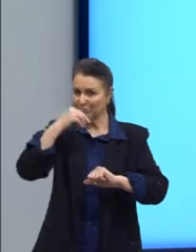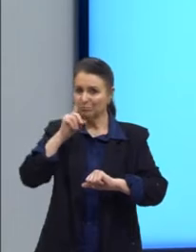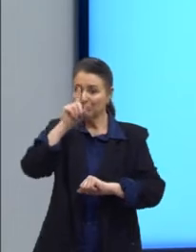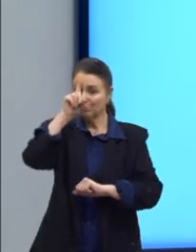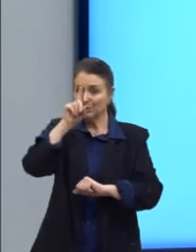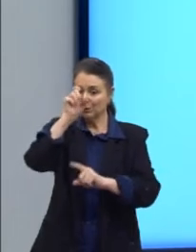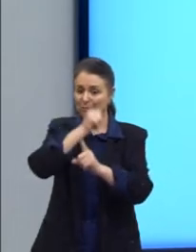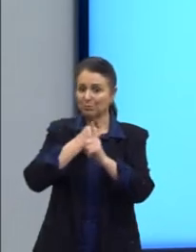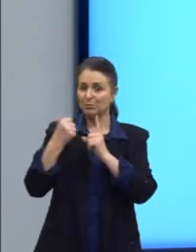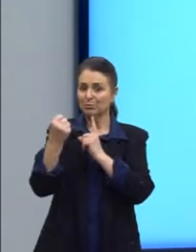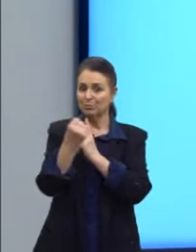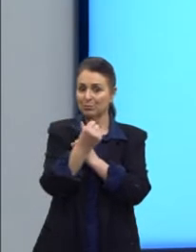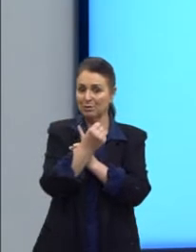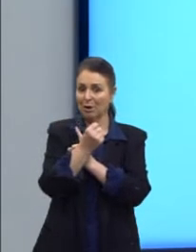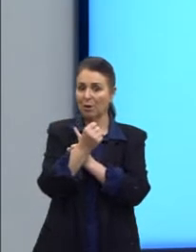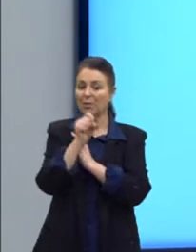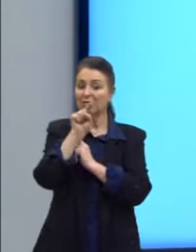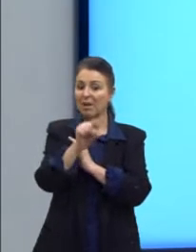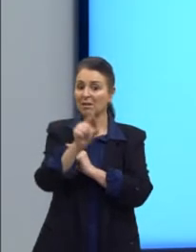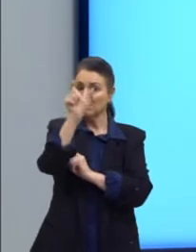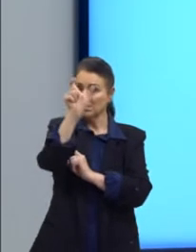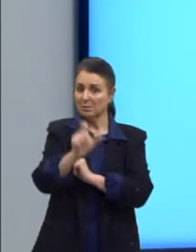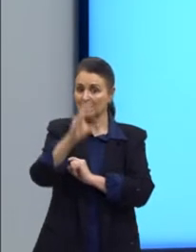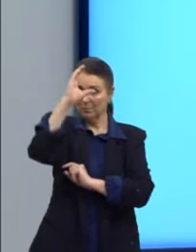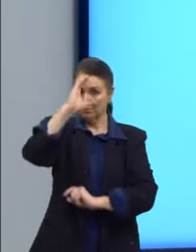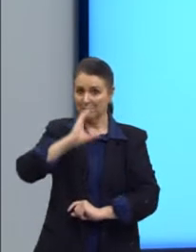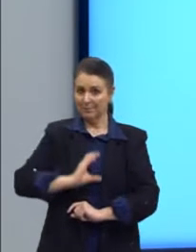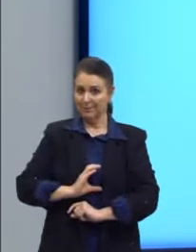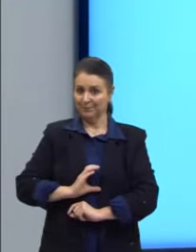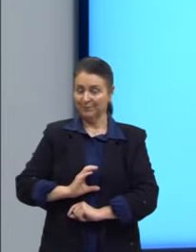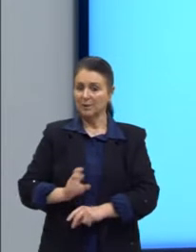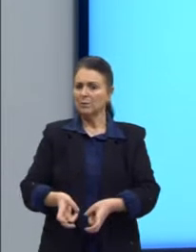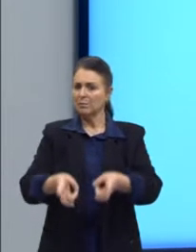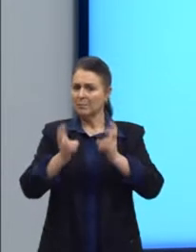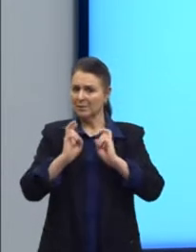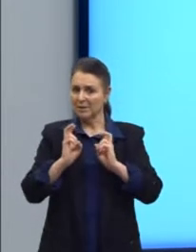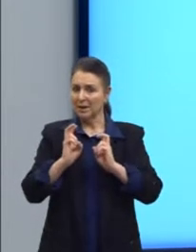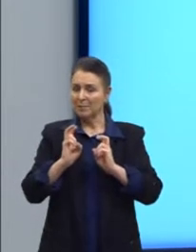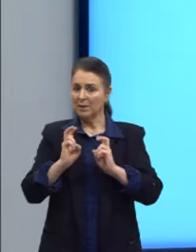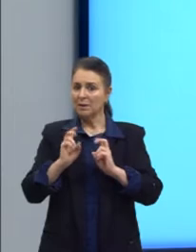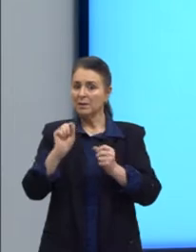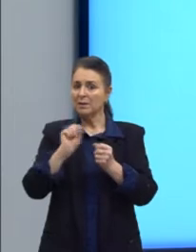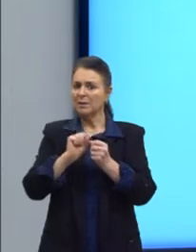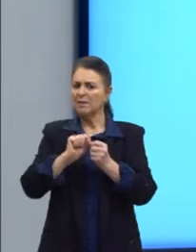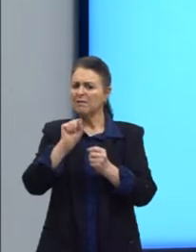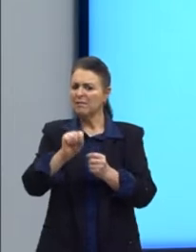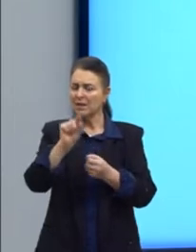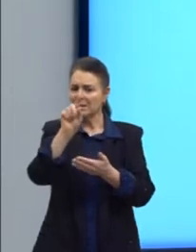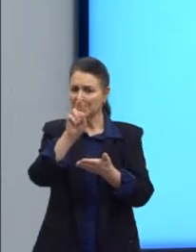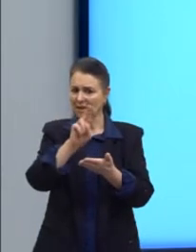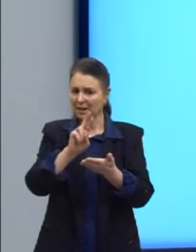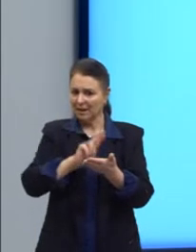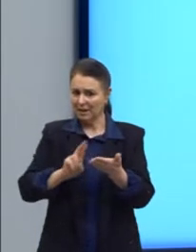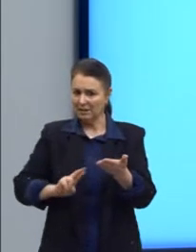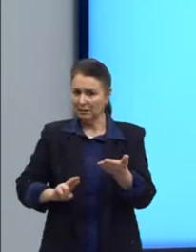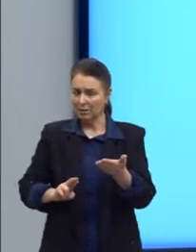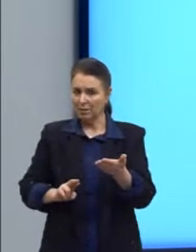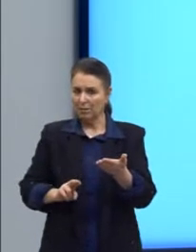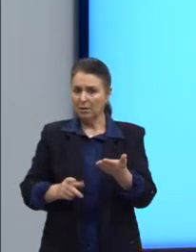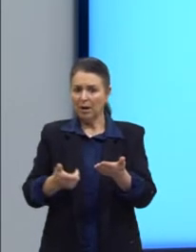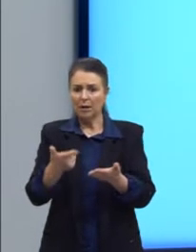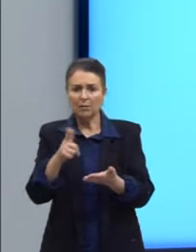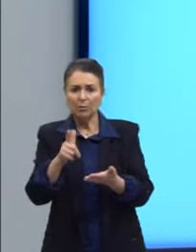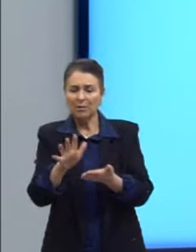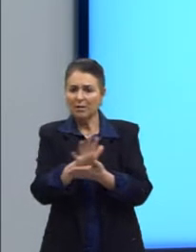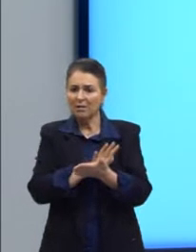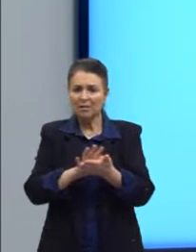desses cidadãos. Então, percebemos que o candidato aqui está dizendo que é praticamente nula a